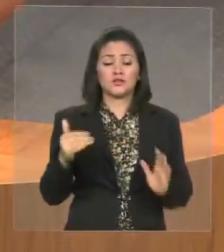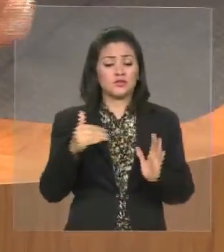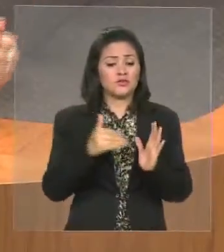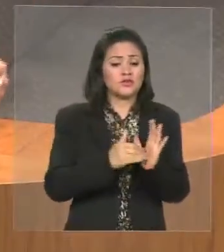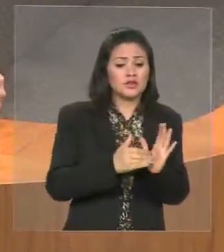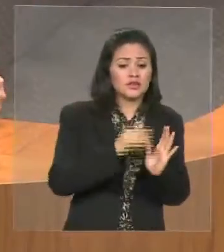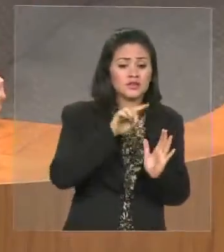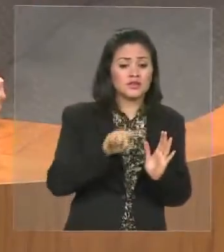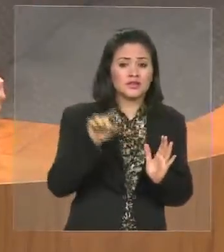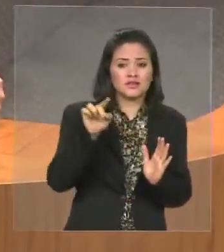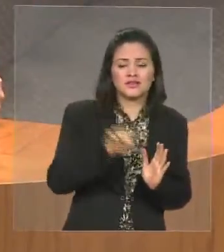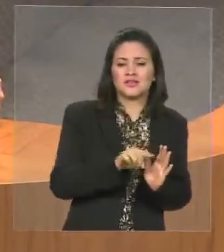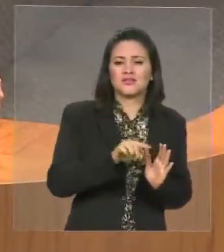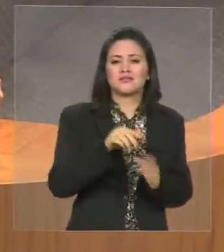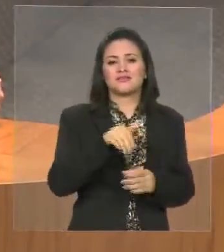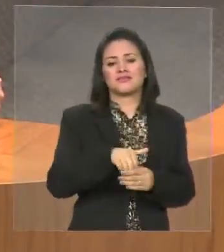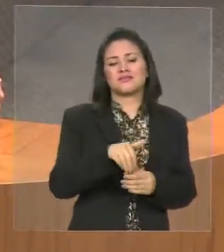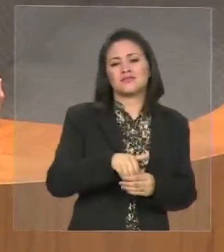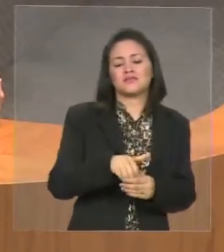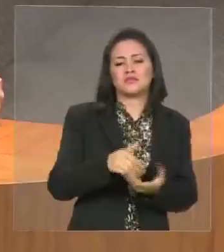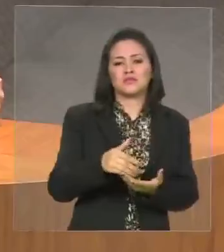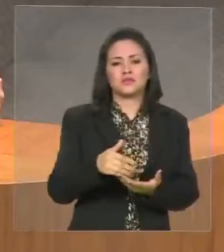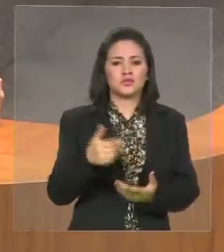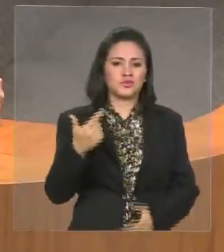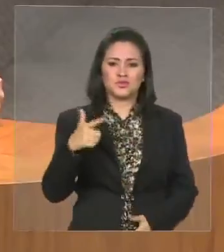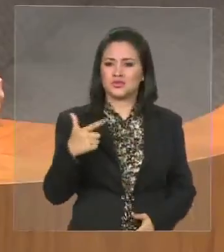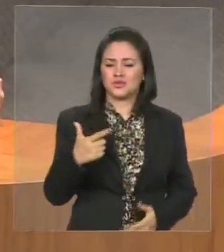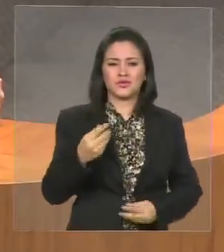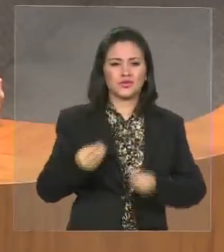tempo, de escolher um outro candidato.